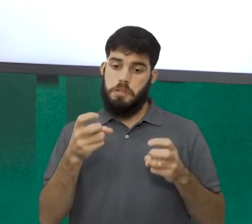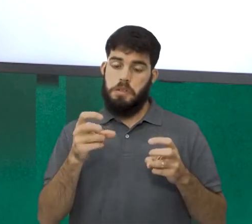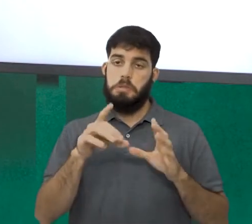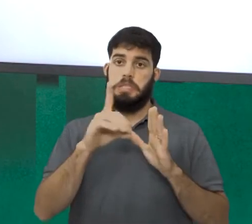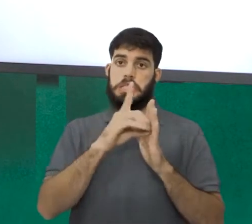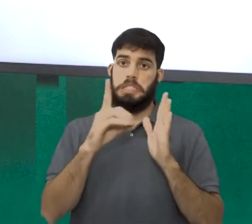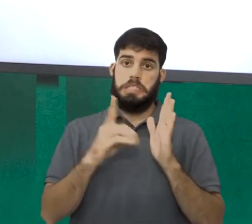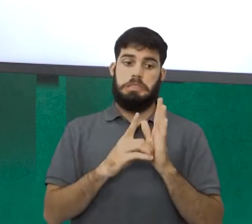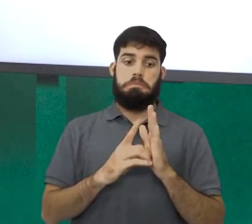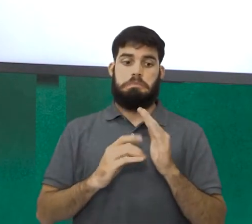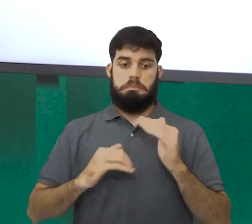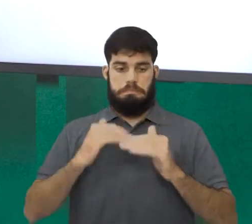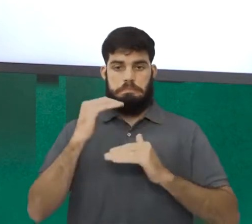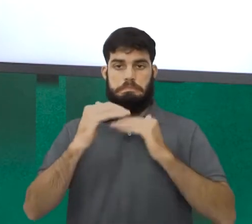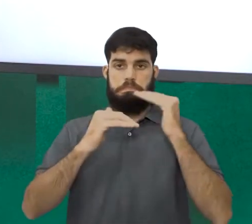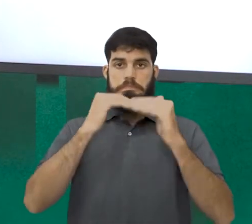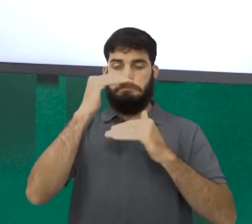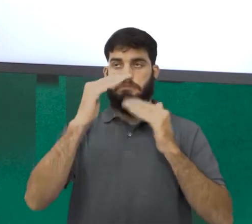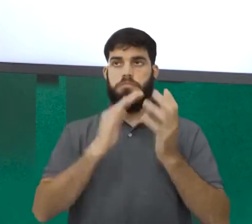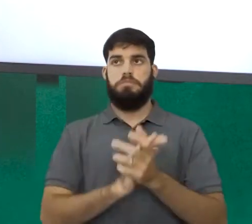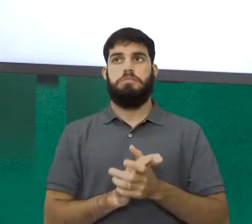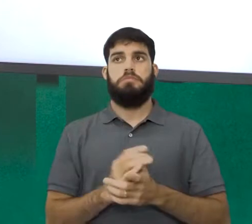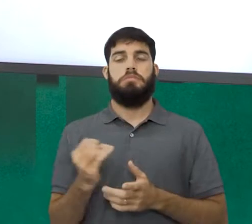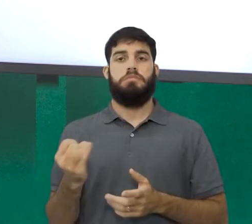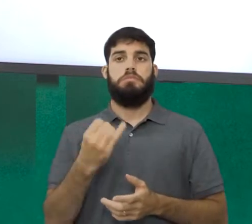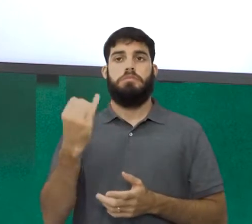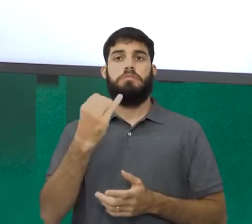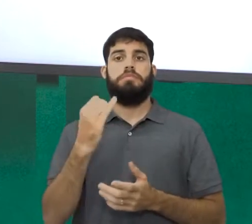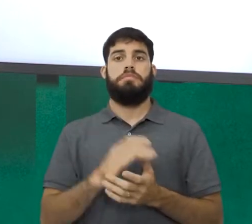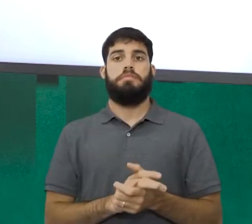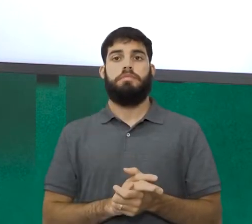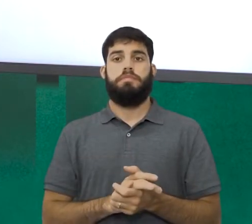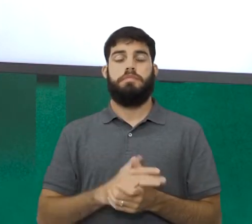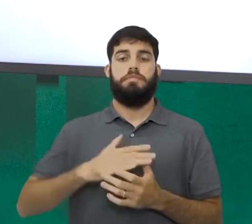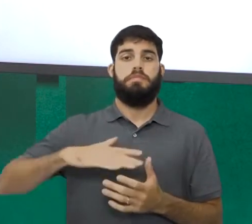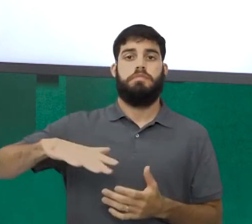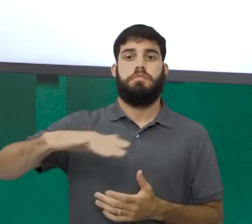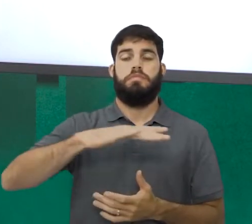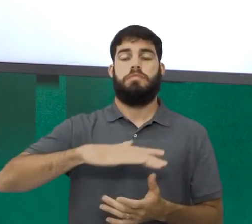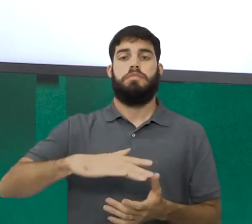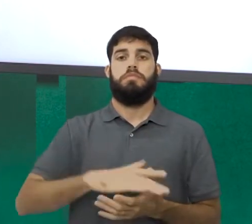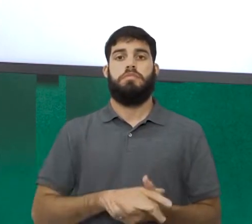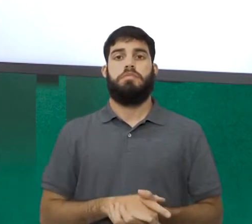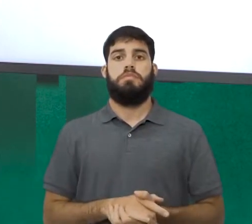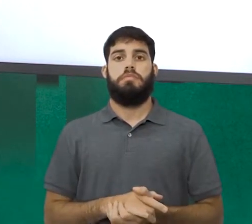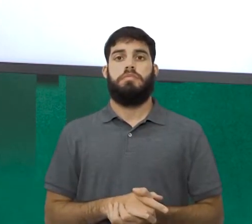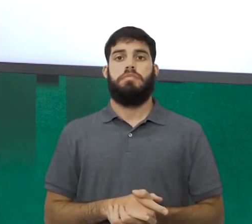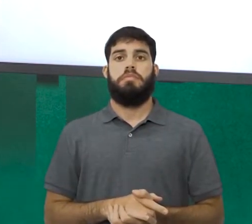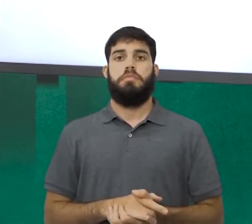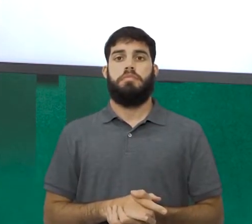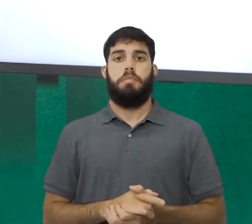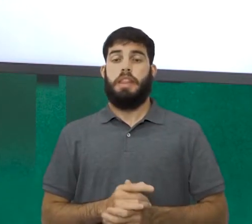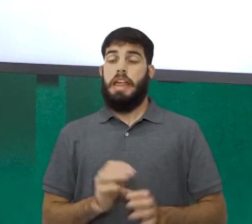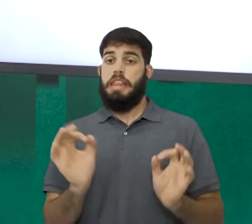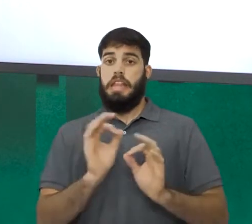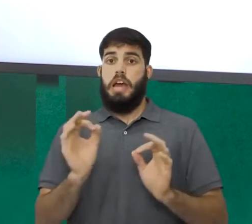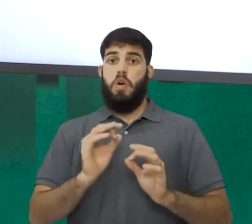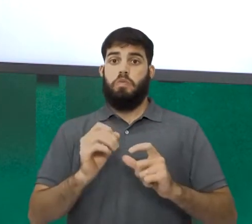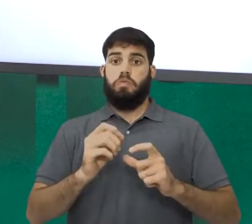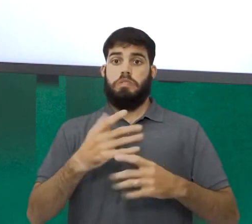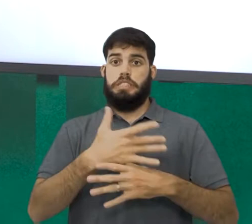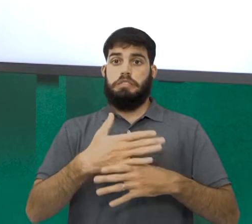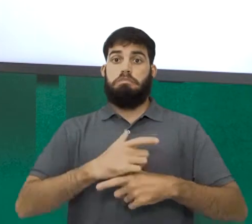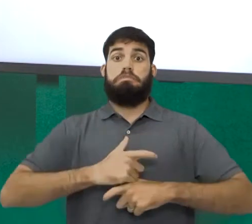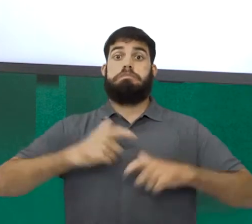E eles são importantes, influentes no seu entorno. Repito, não são megacidades,